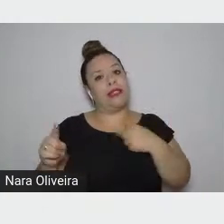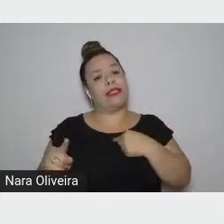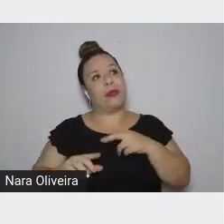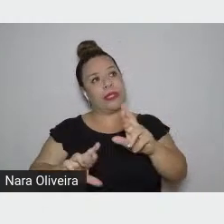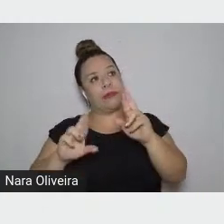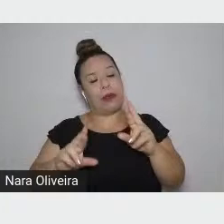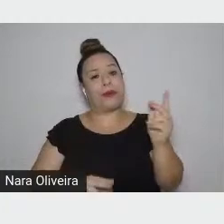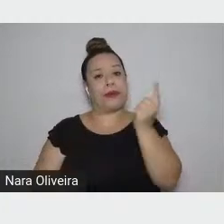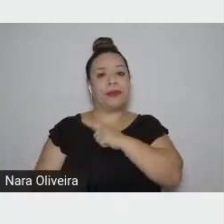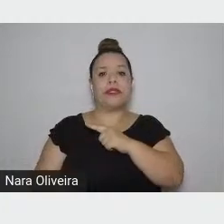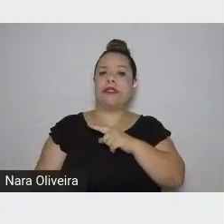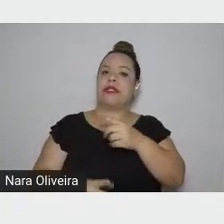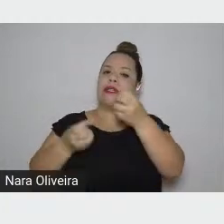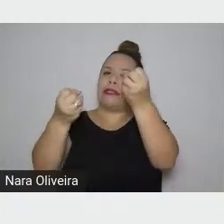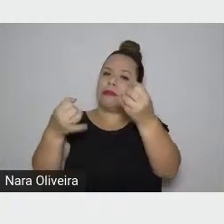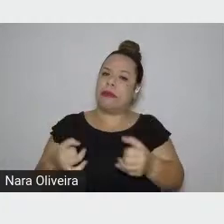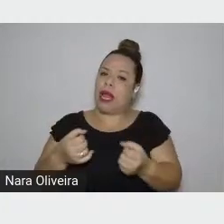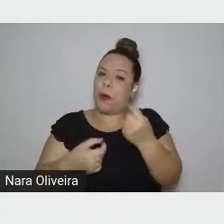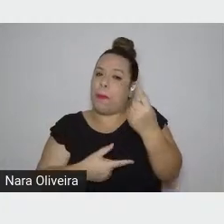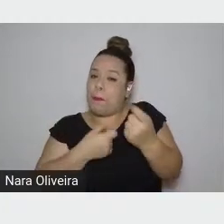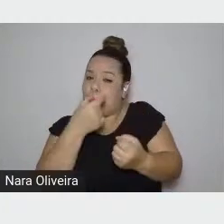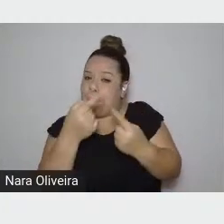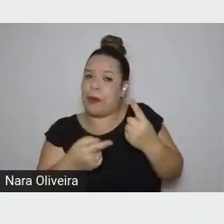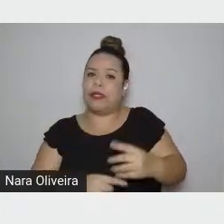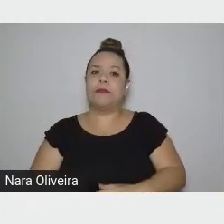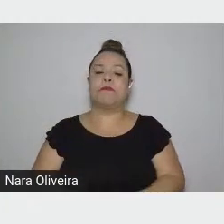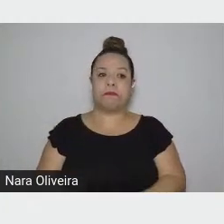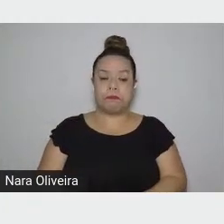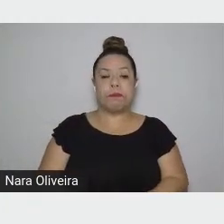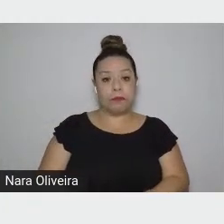Nessa paisagem que nós vamos sobrevoar,